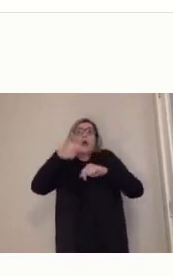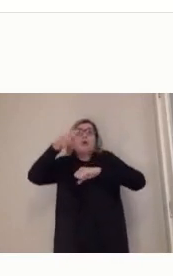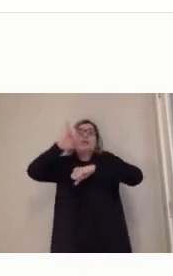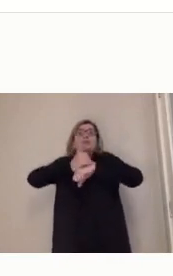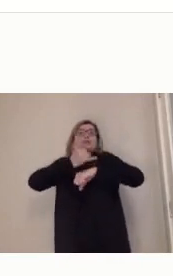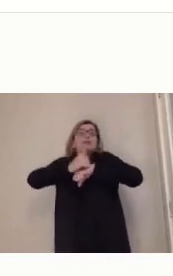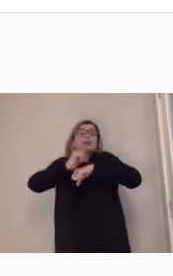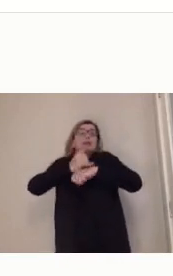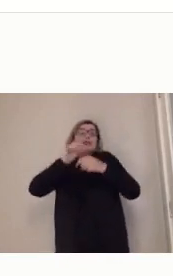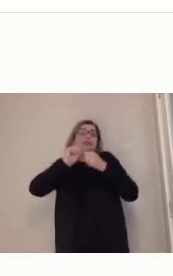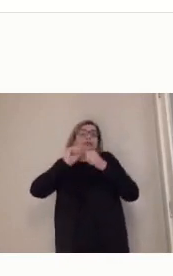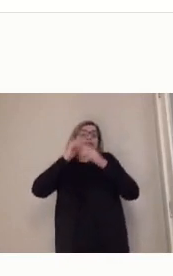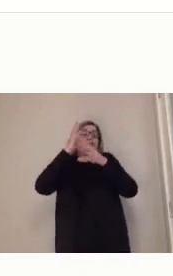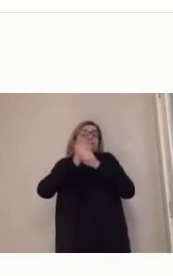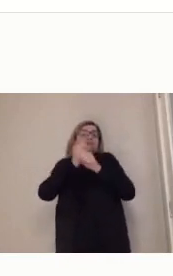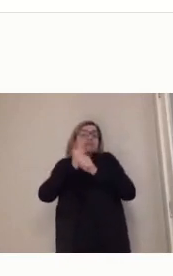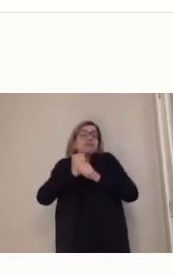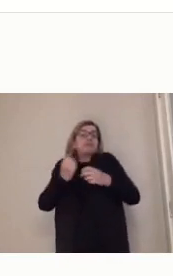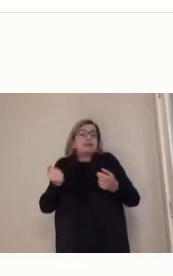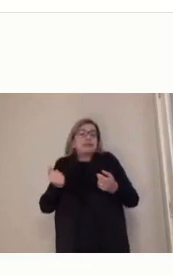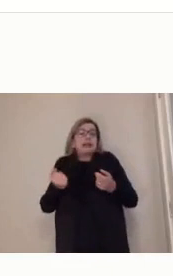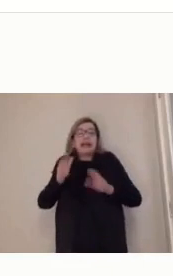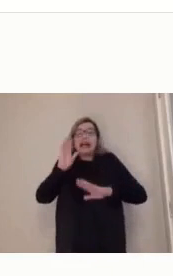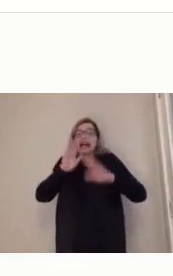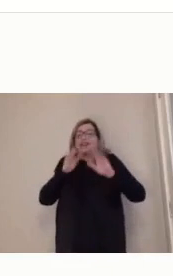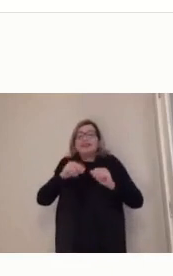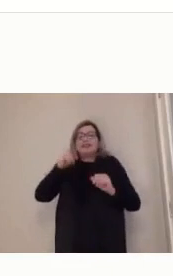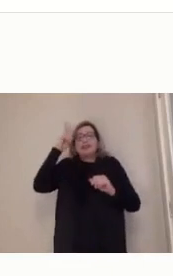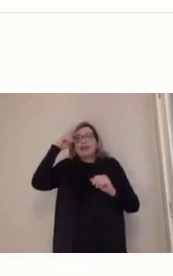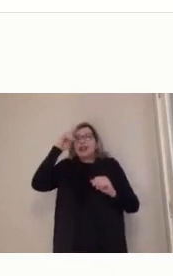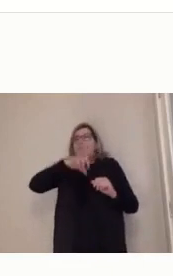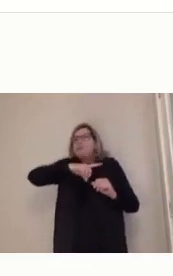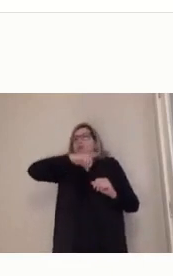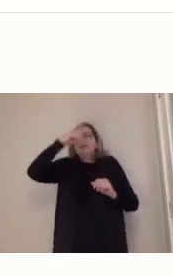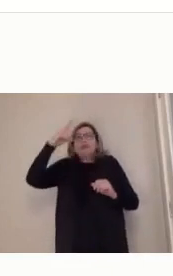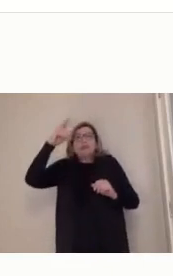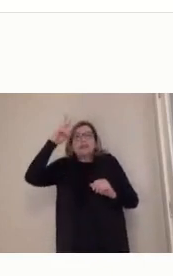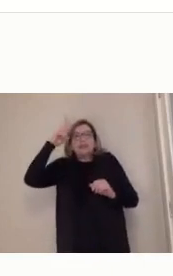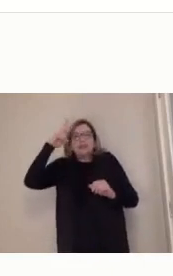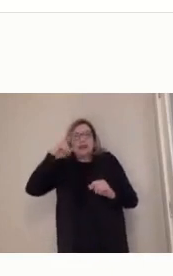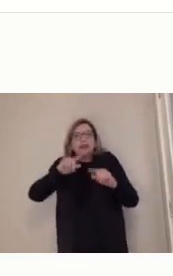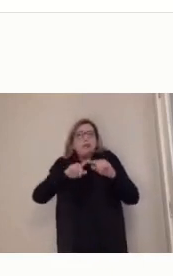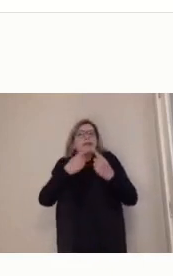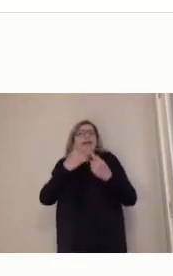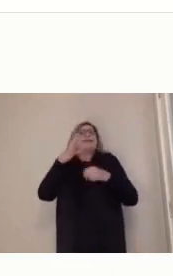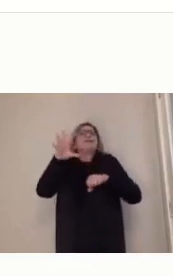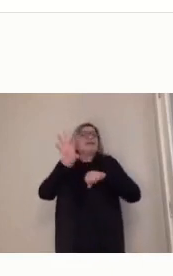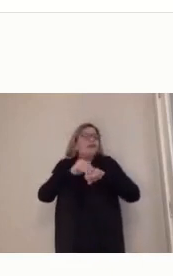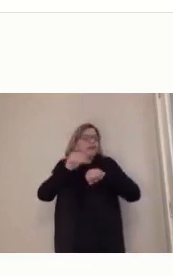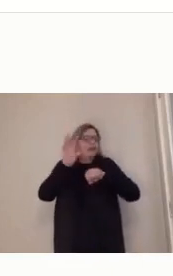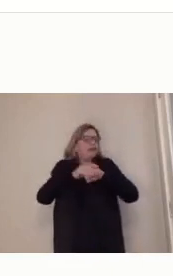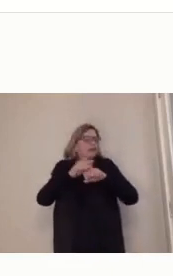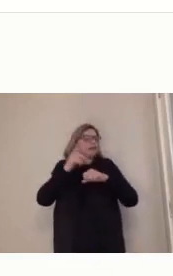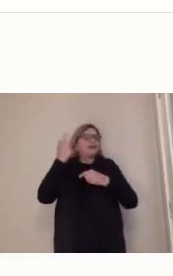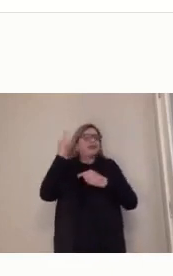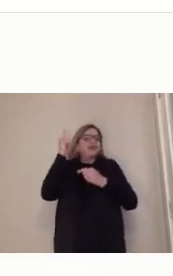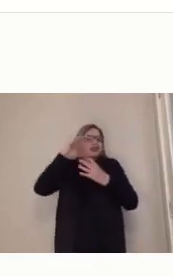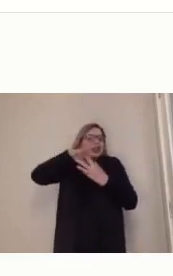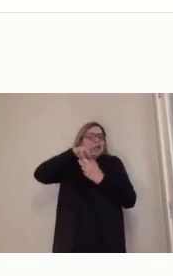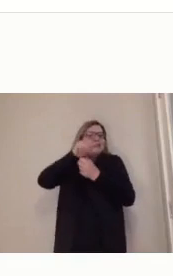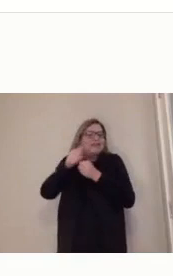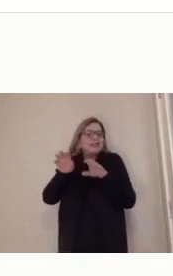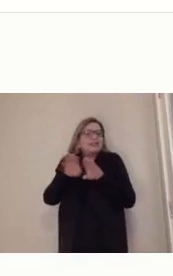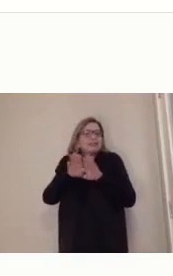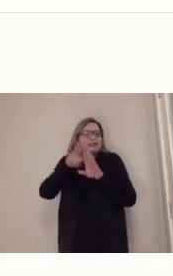mas são crianças que sabem muita história e muita geografia, é, são crianças que aprendem o tempo todo nesse movimento, tá?